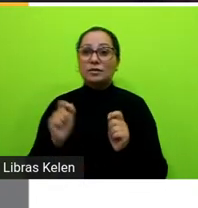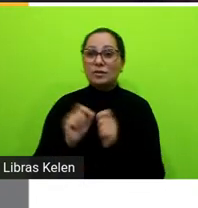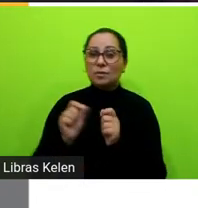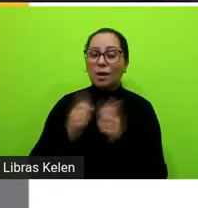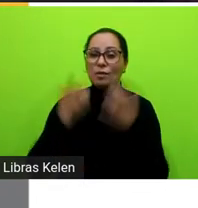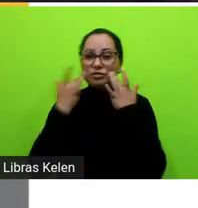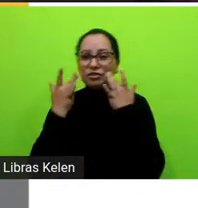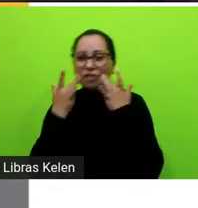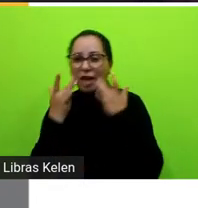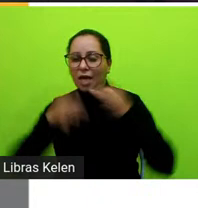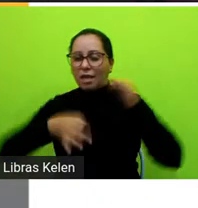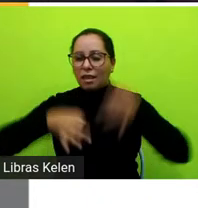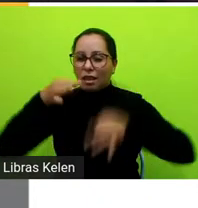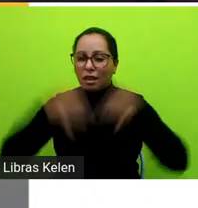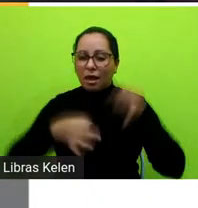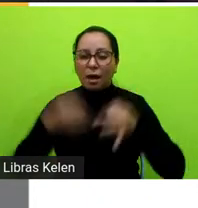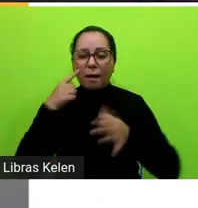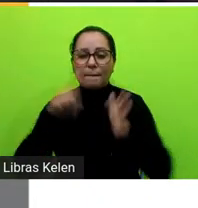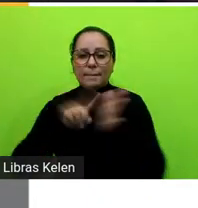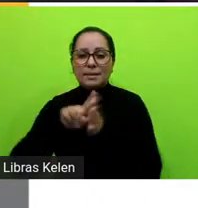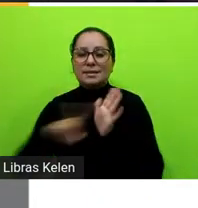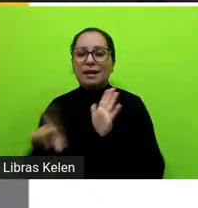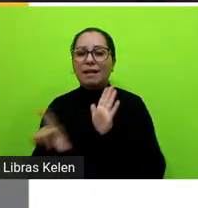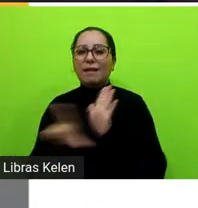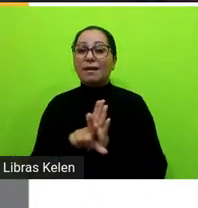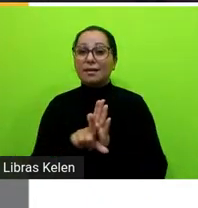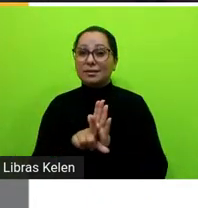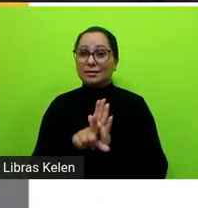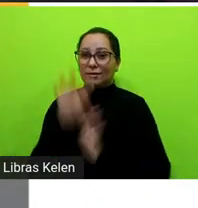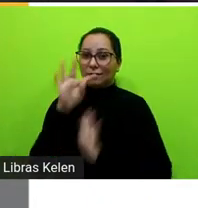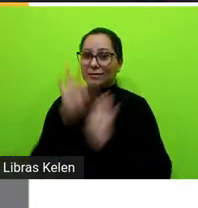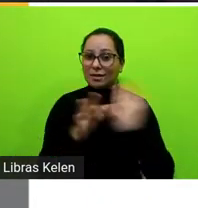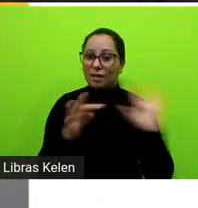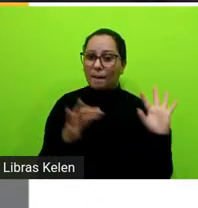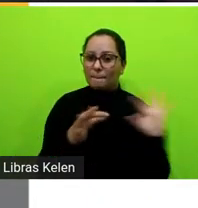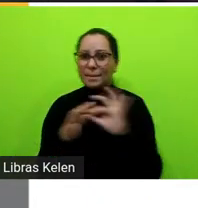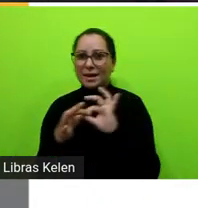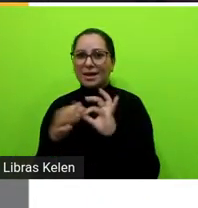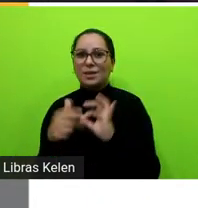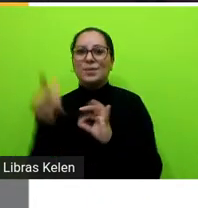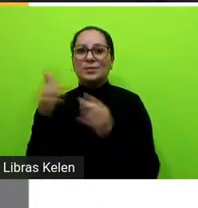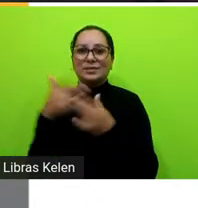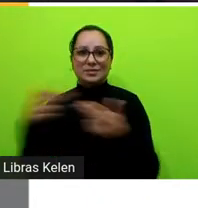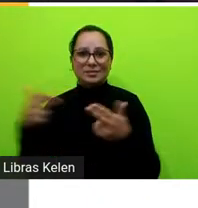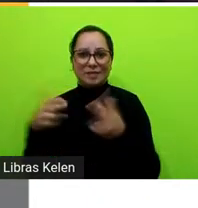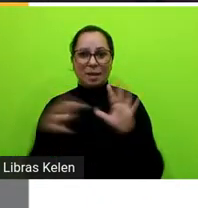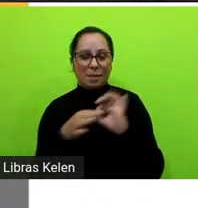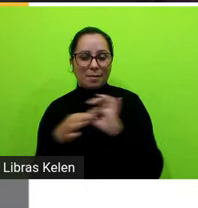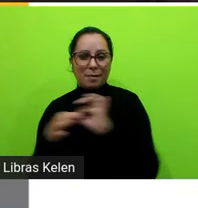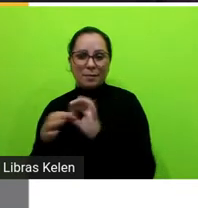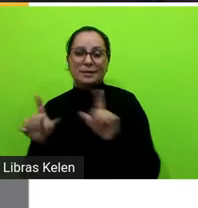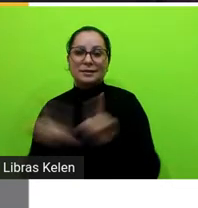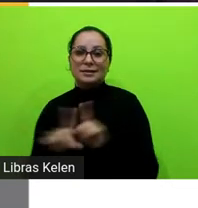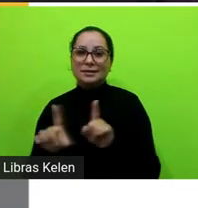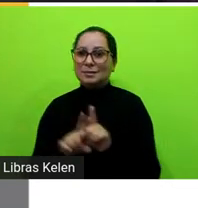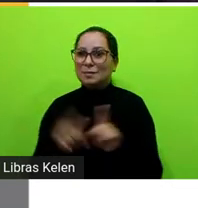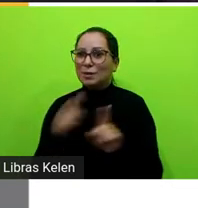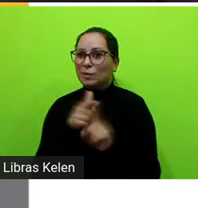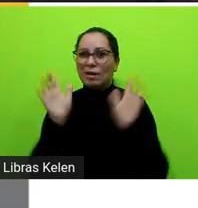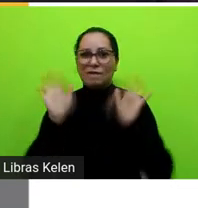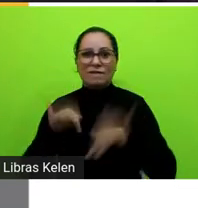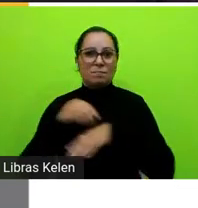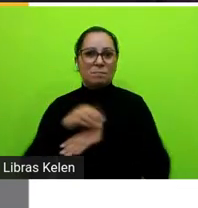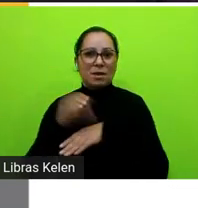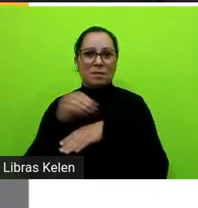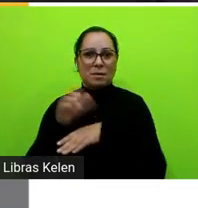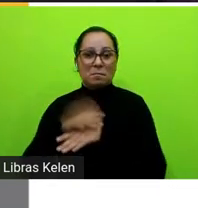pesquisar a lei então vejam um texto puxa o outro uma leitura puxa a outra e a gente não esgota sugestões aqui tem